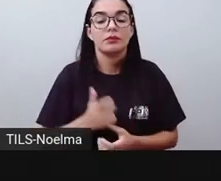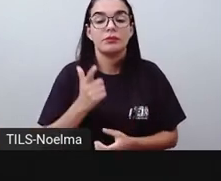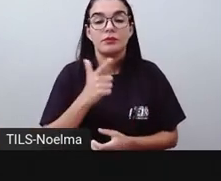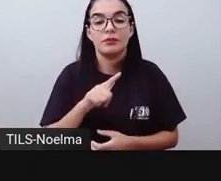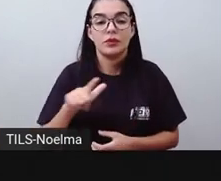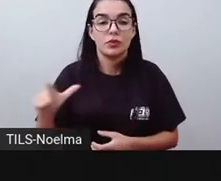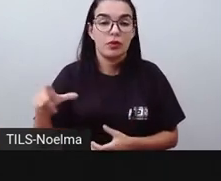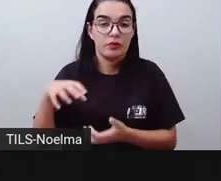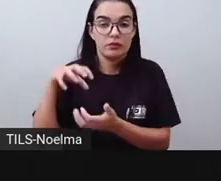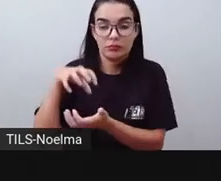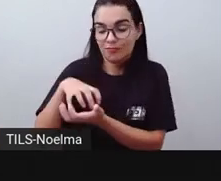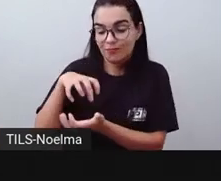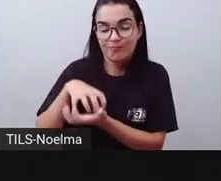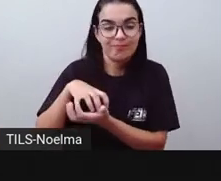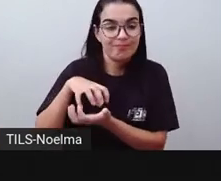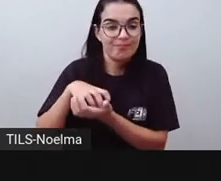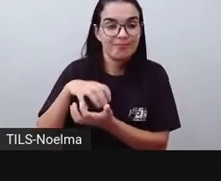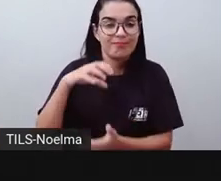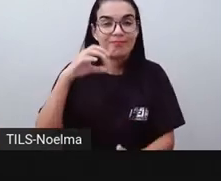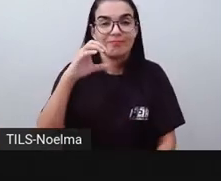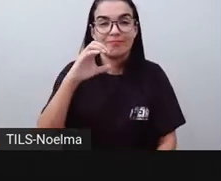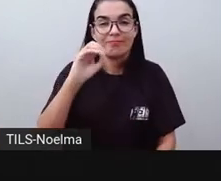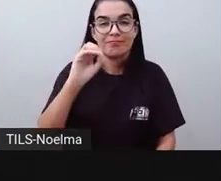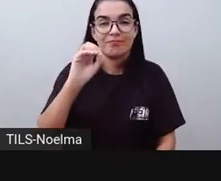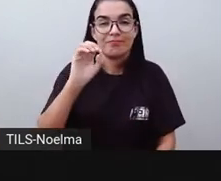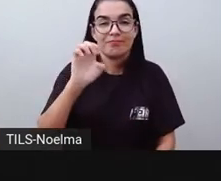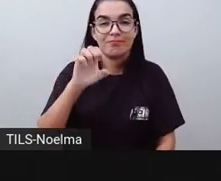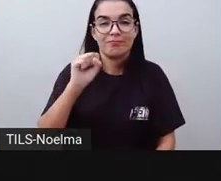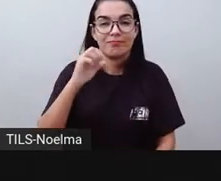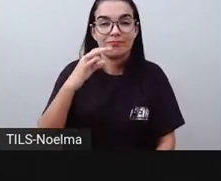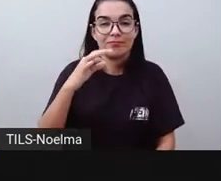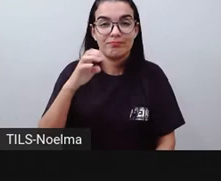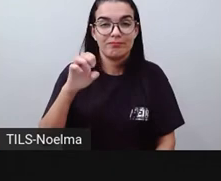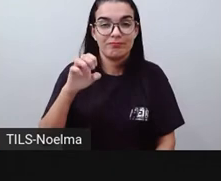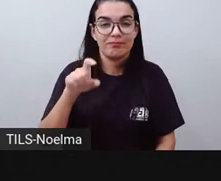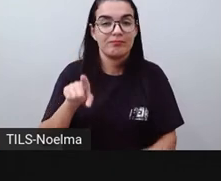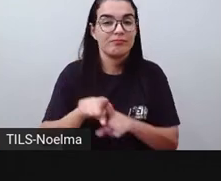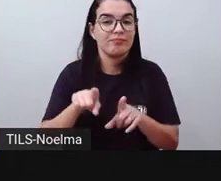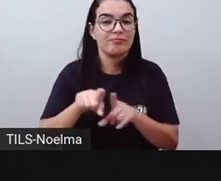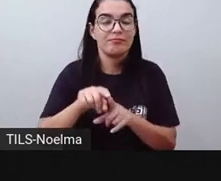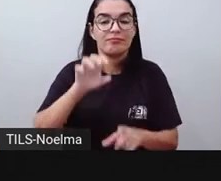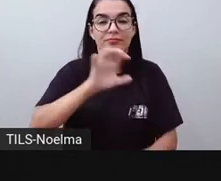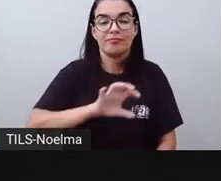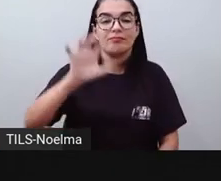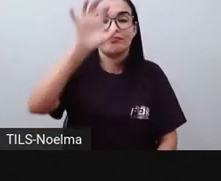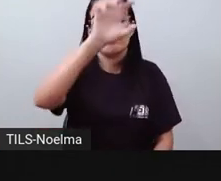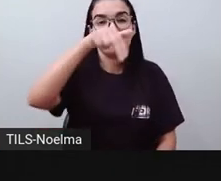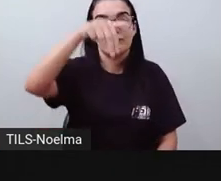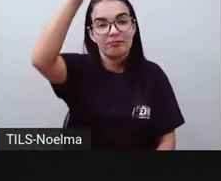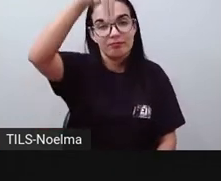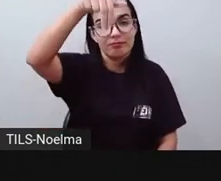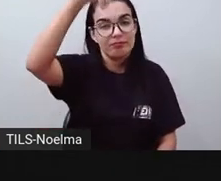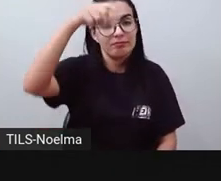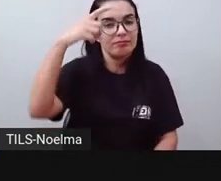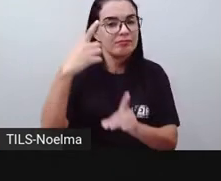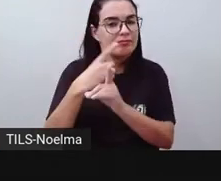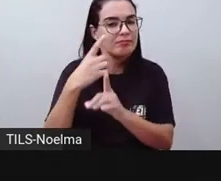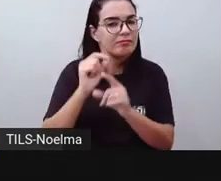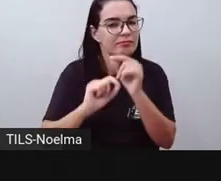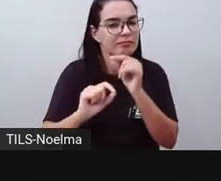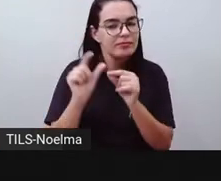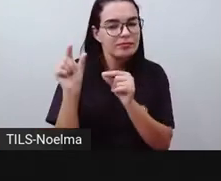região centro-oeste e principalmente a região norte ainda se encontra aí com um número de